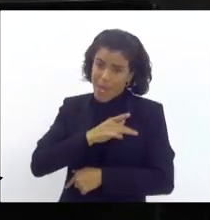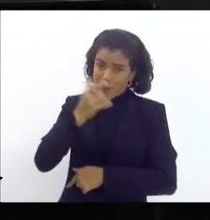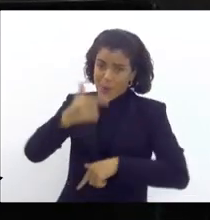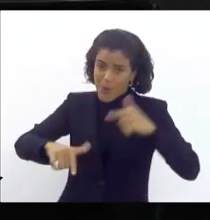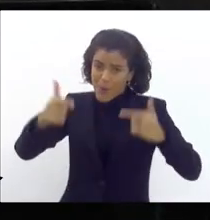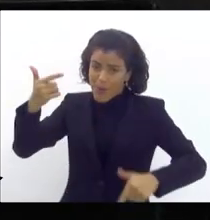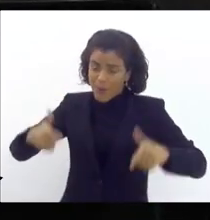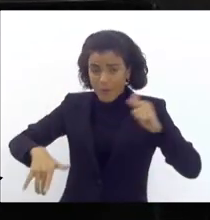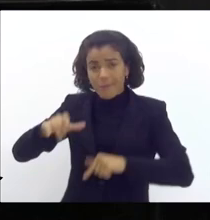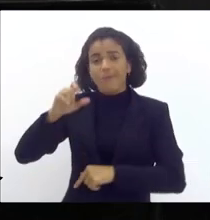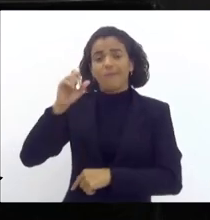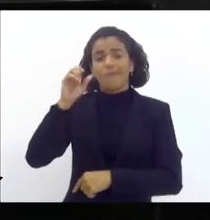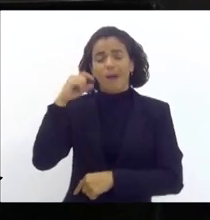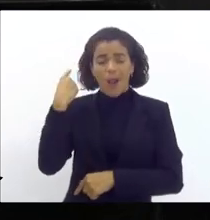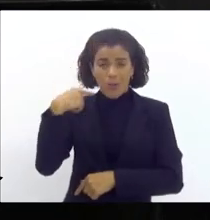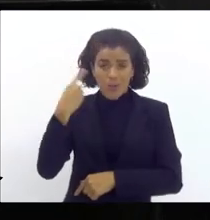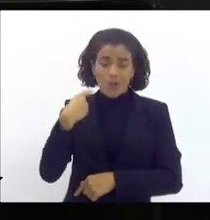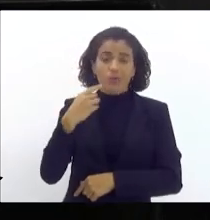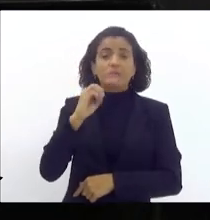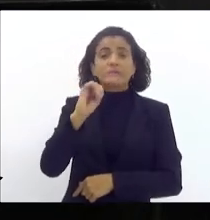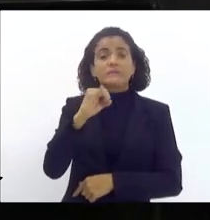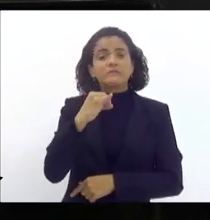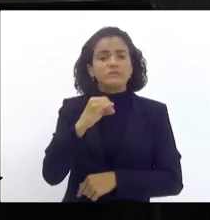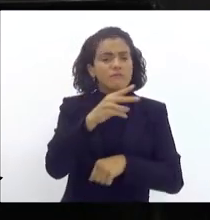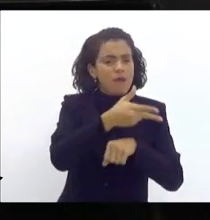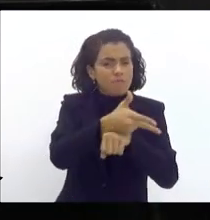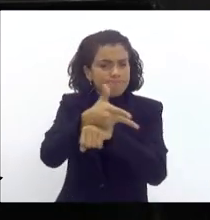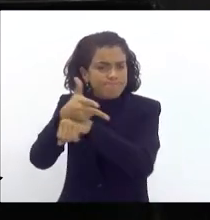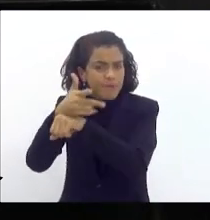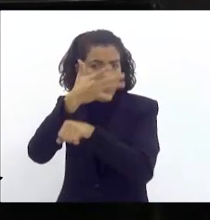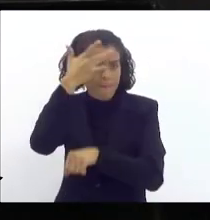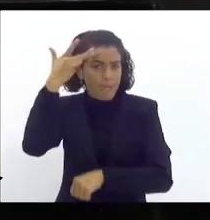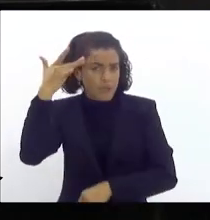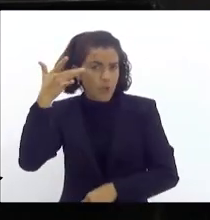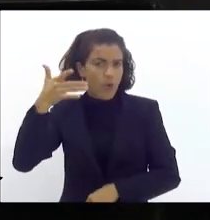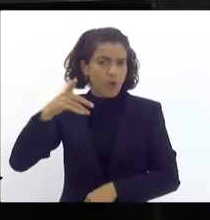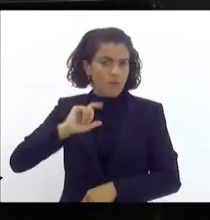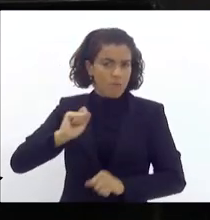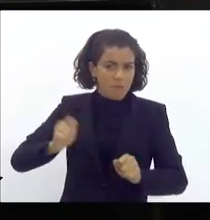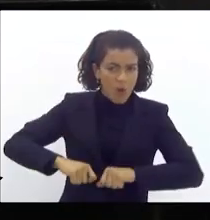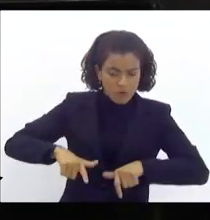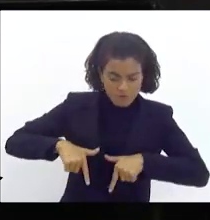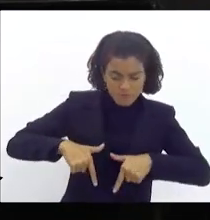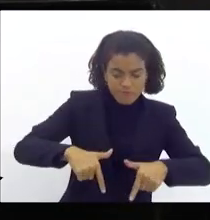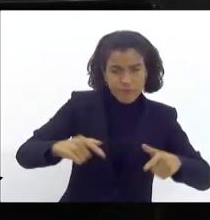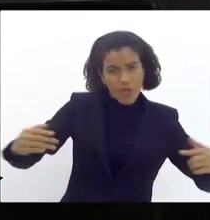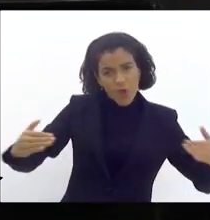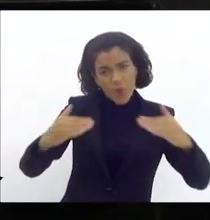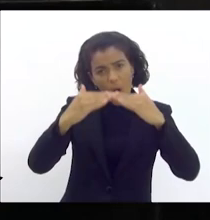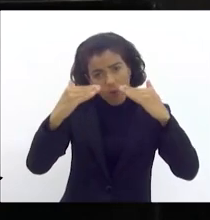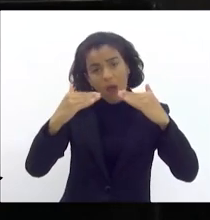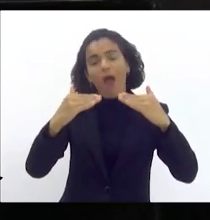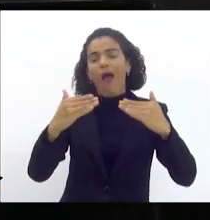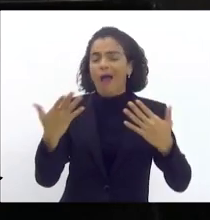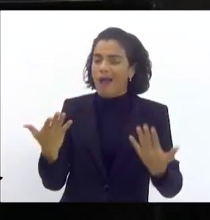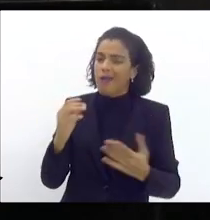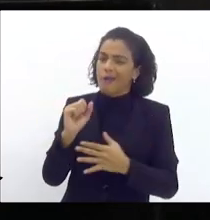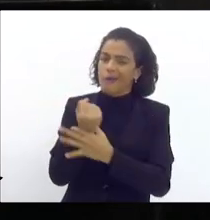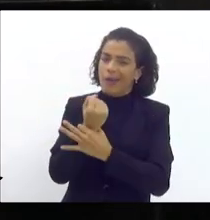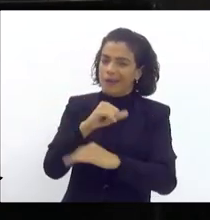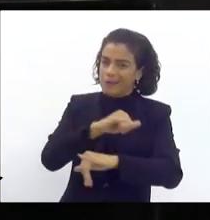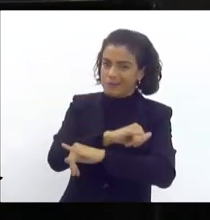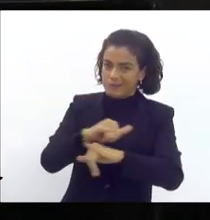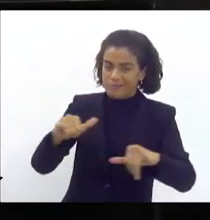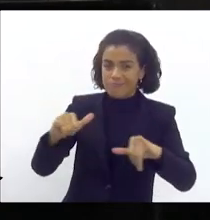você coloca algo que vai inibir, que seja monitorado, uma pessoa que possa reagir à altura, eu garanto para vocês